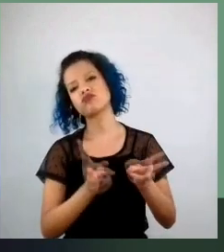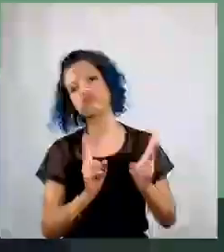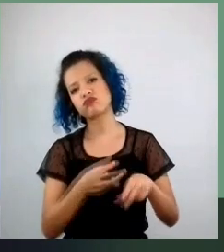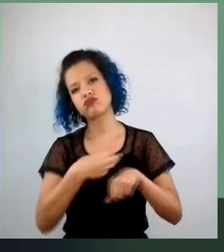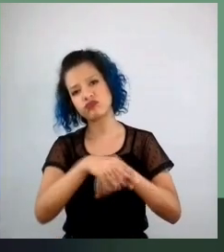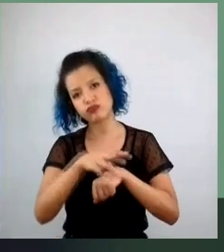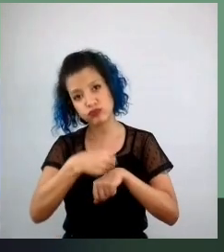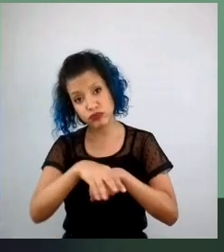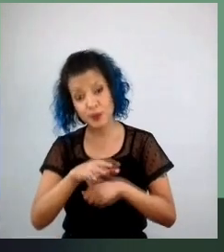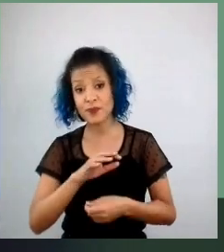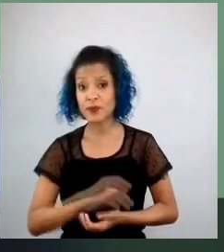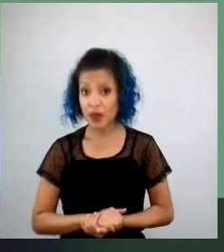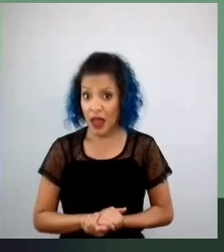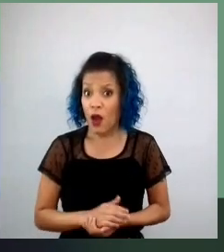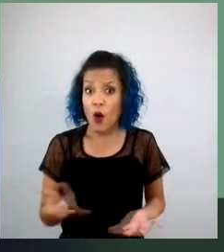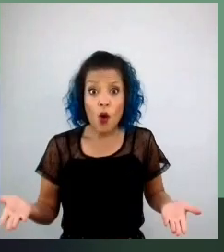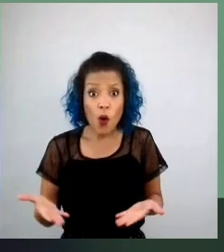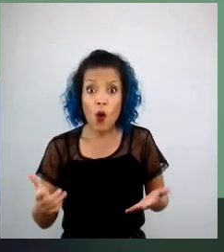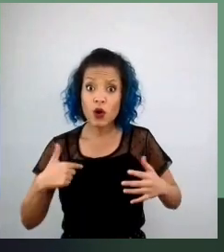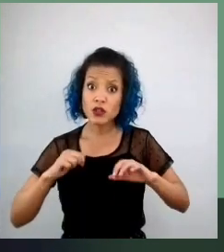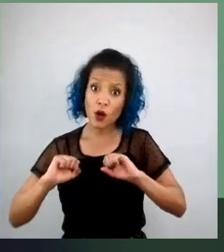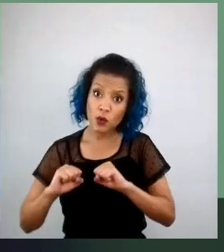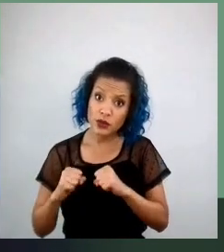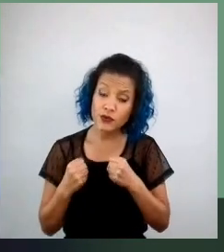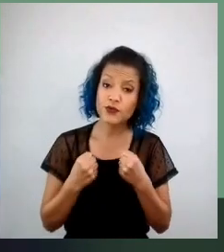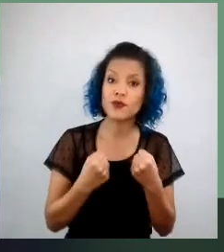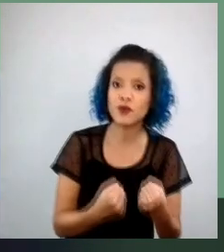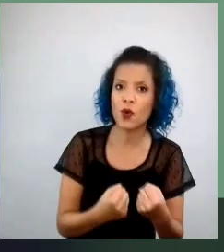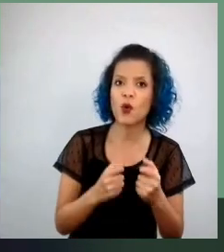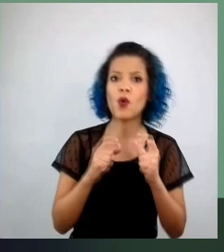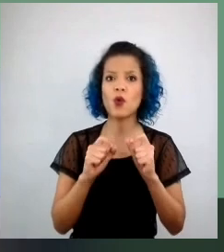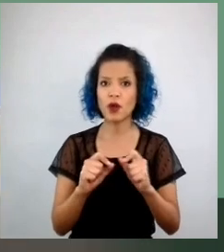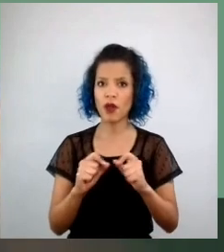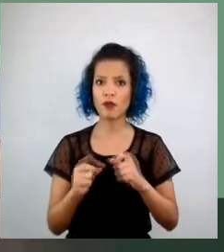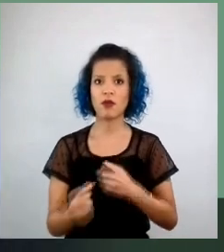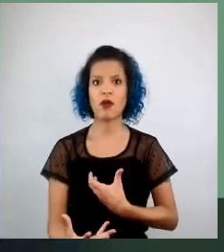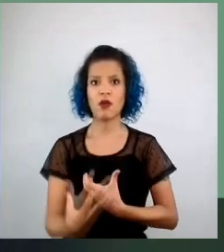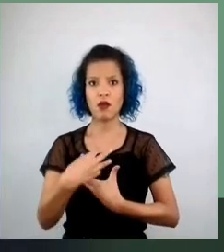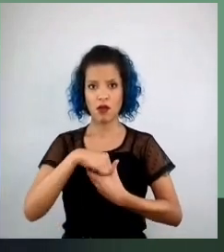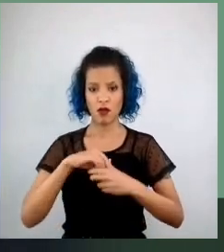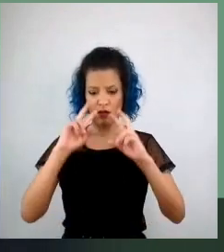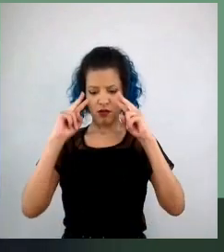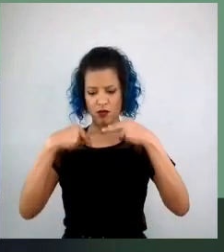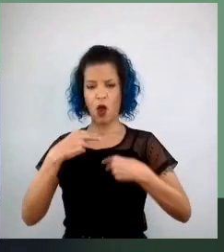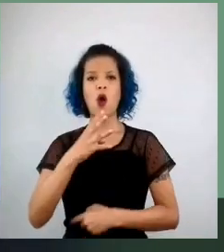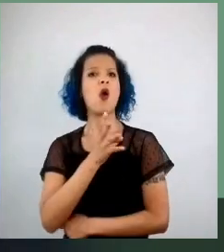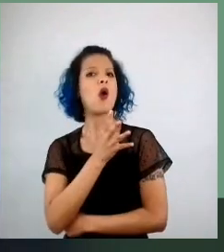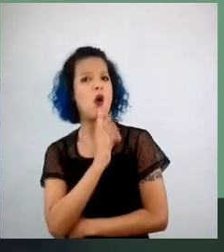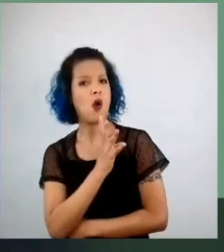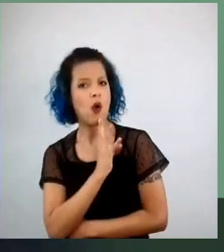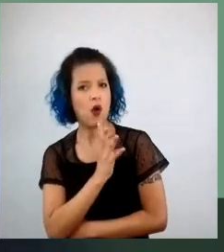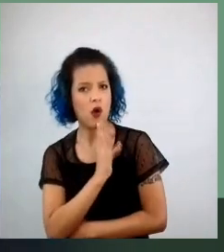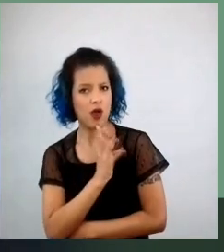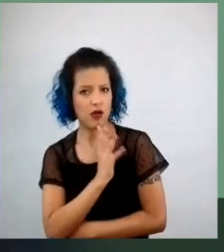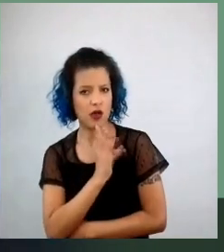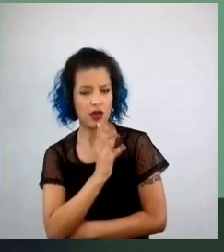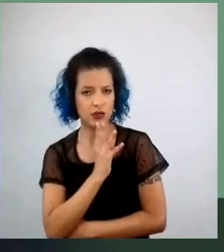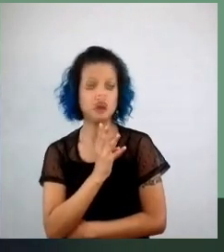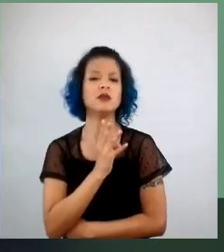dedicando a que a gente possa conhecer o nosso mundo interno, que a gente possa conhecer de onde vem,